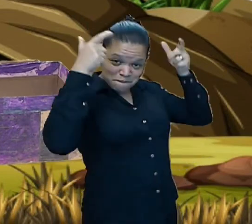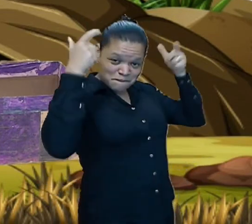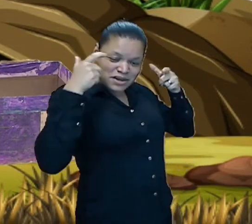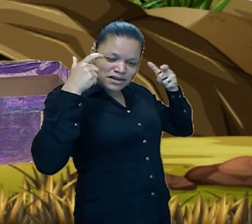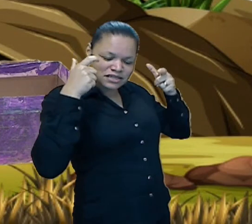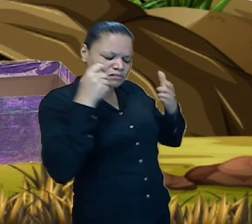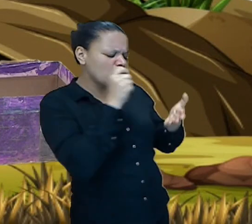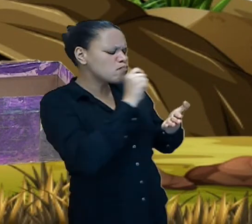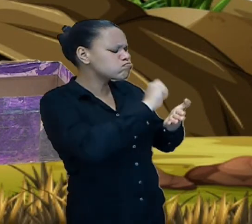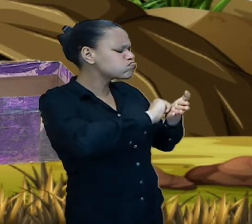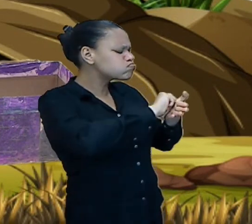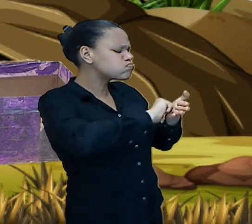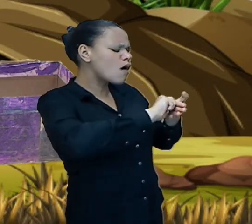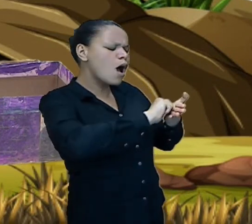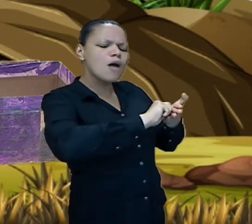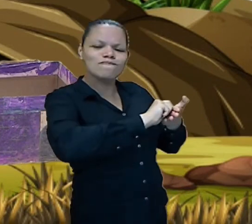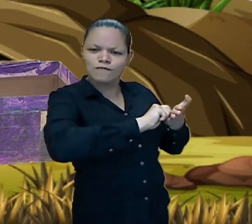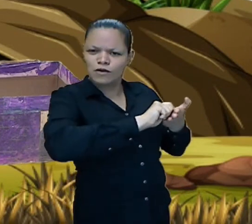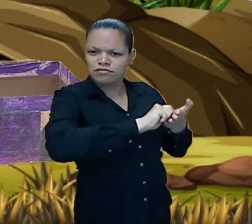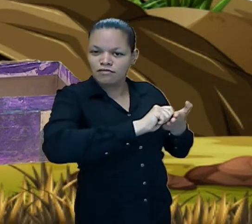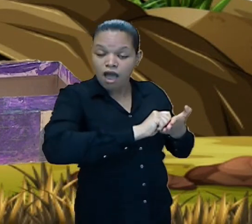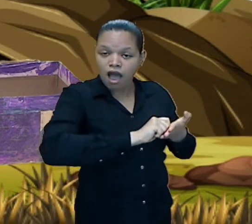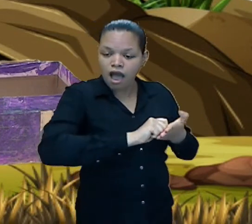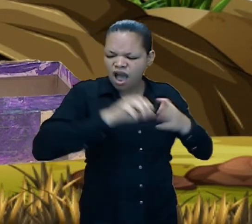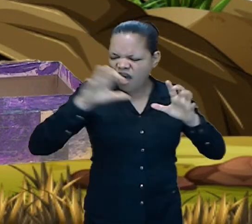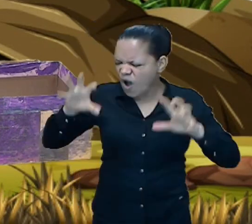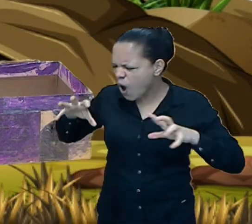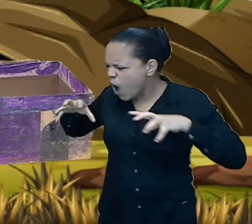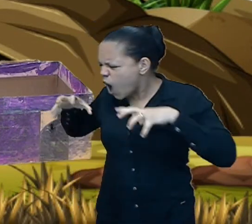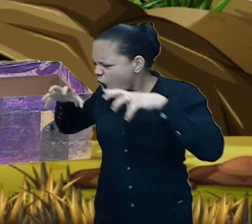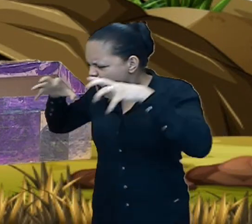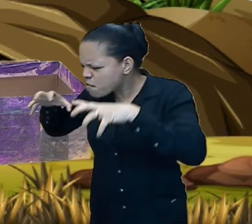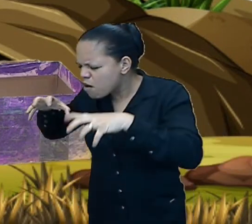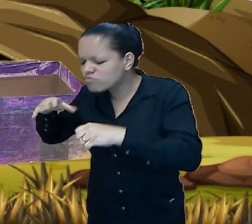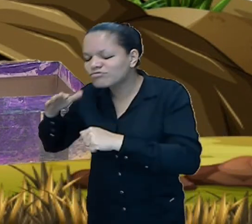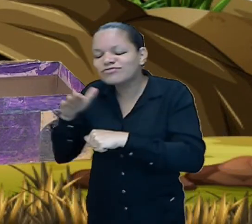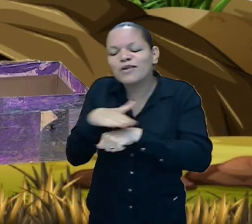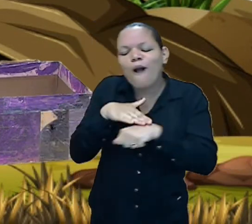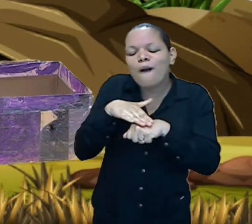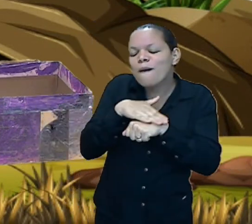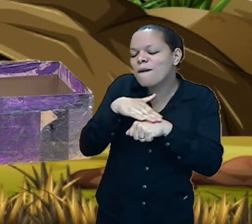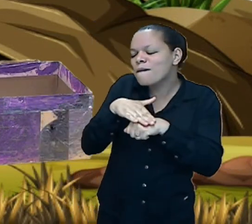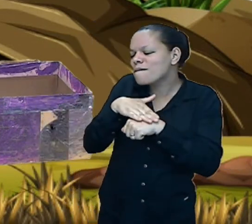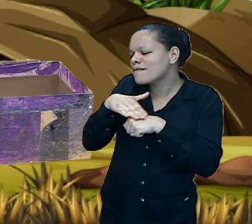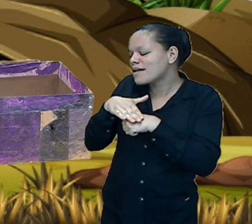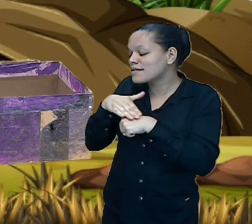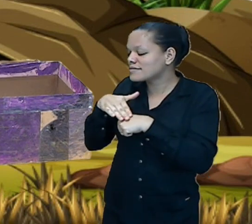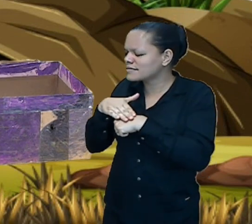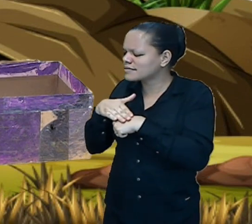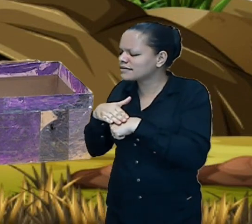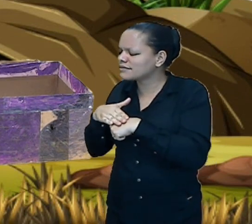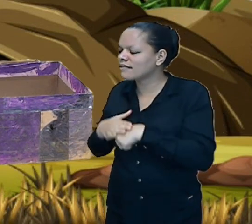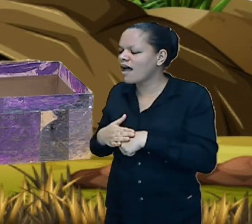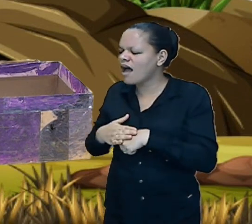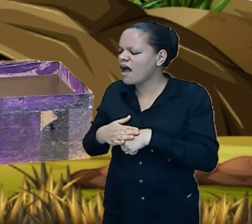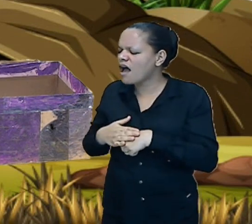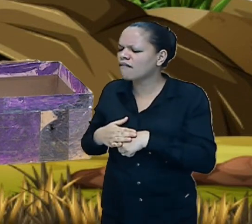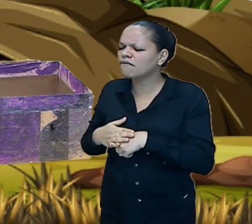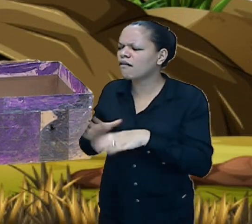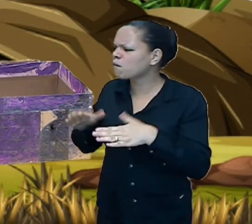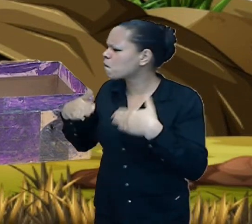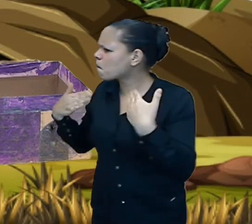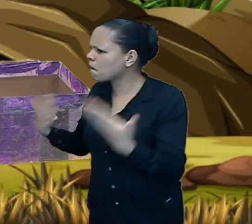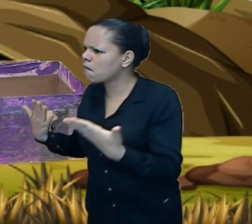com os clientes sobre os sabores dos melhores sorvetes enquanto a princesa preparava todas